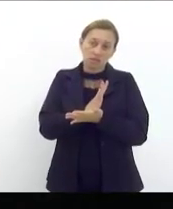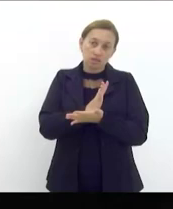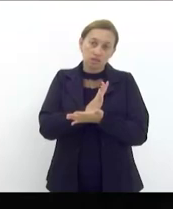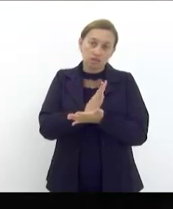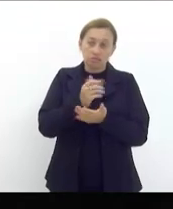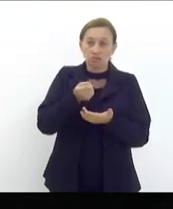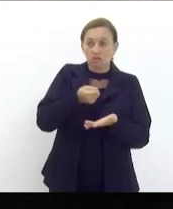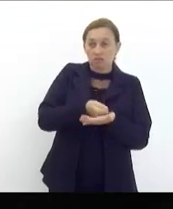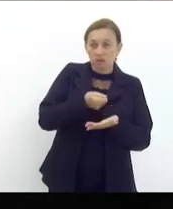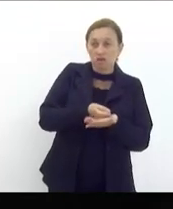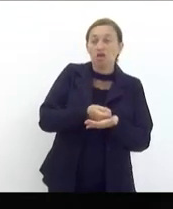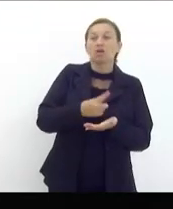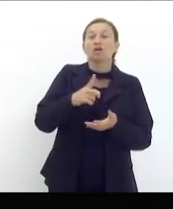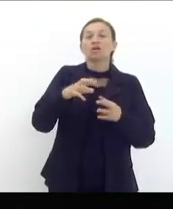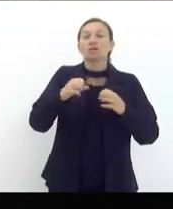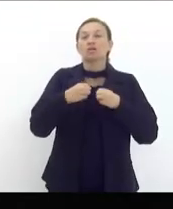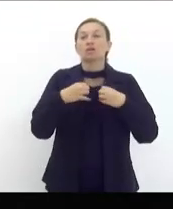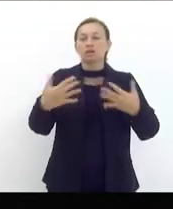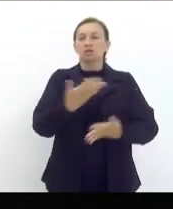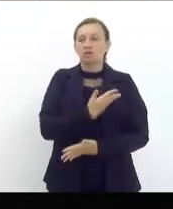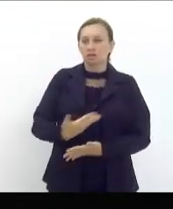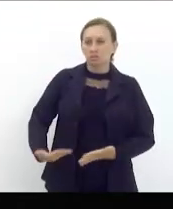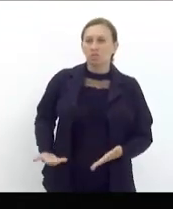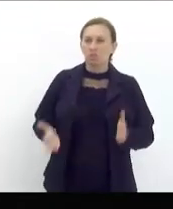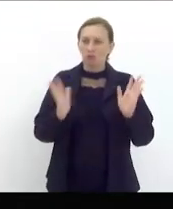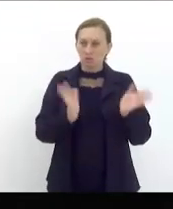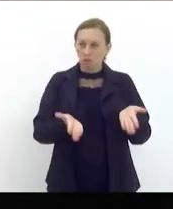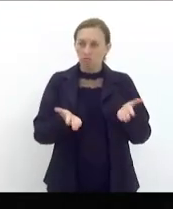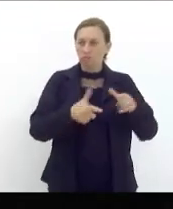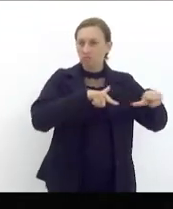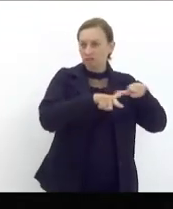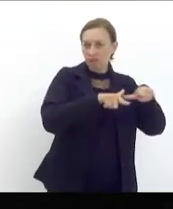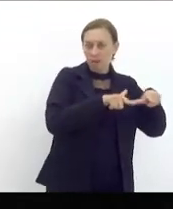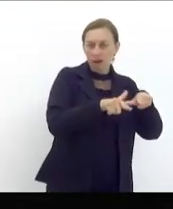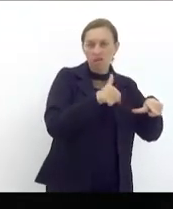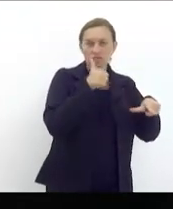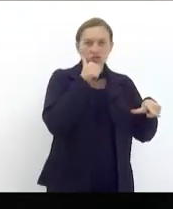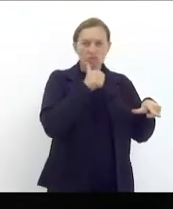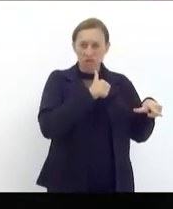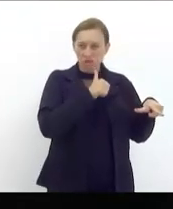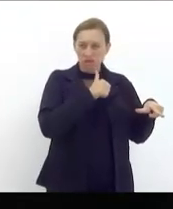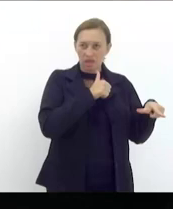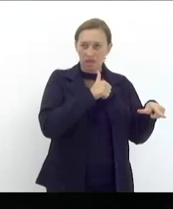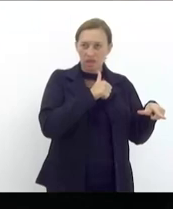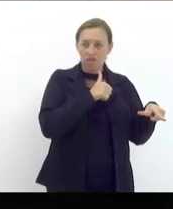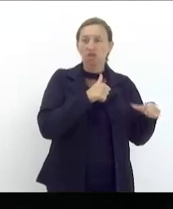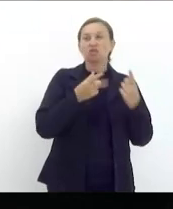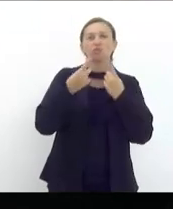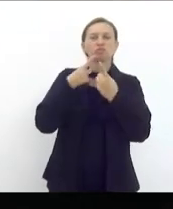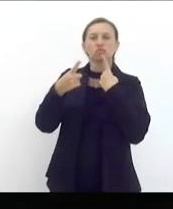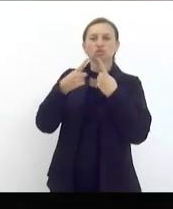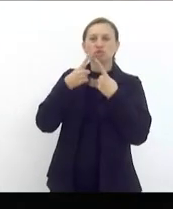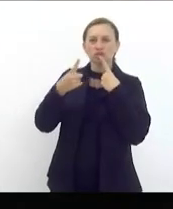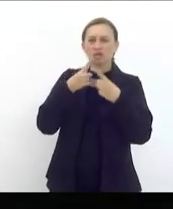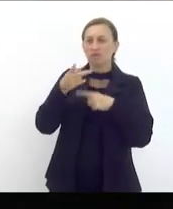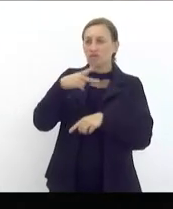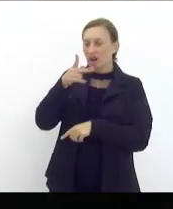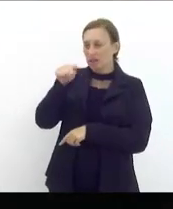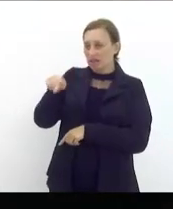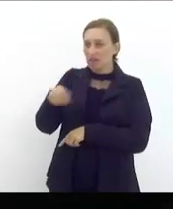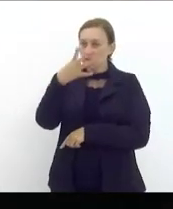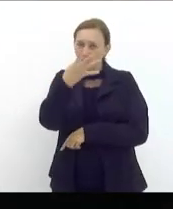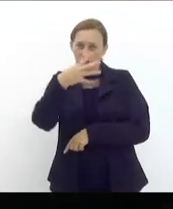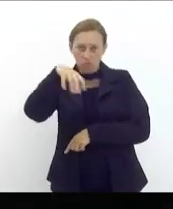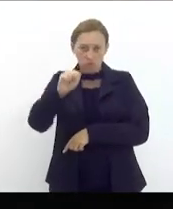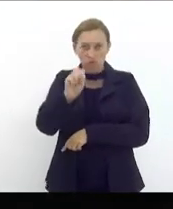gente fez uma audiência pública hoje sobre o mercado de trabalho feminino e os debates colocados ali, 48